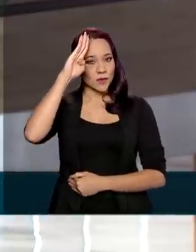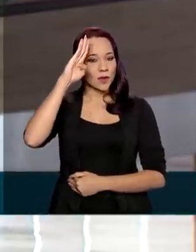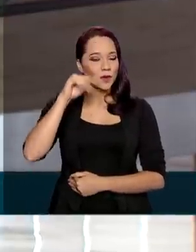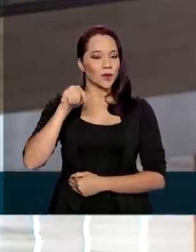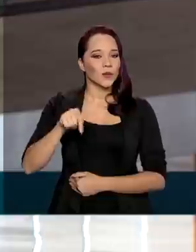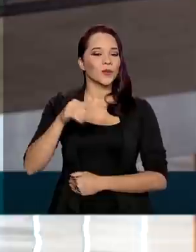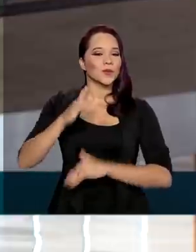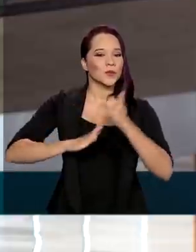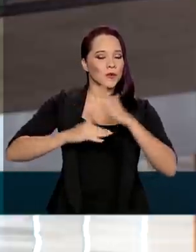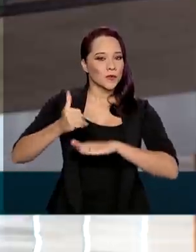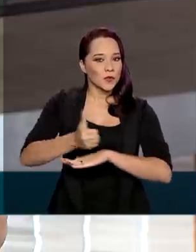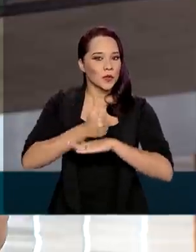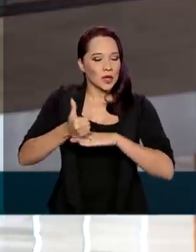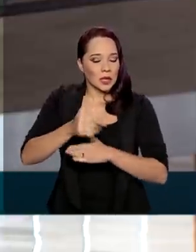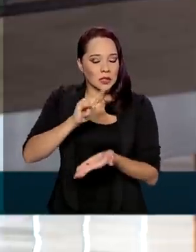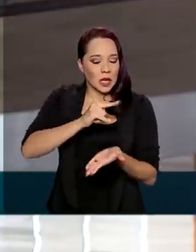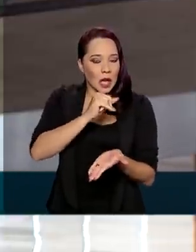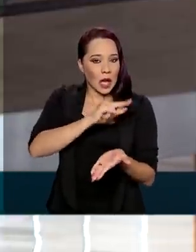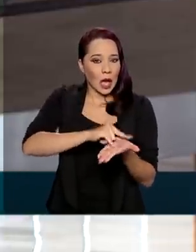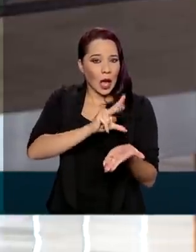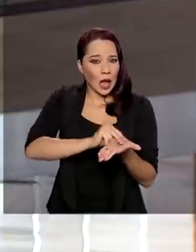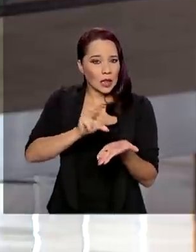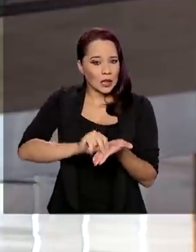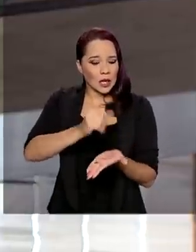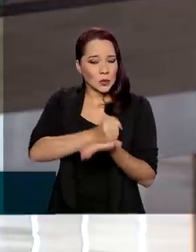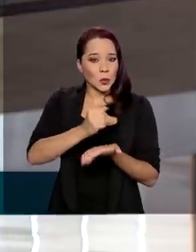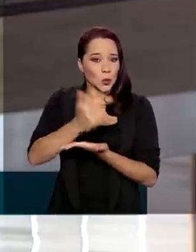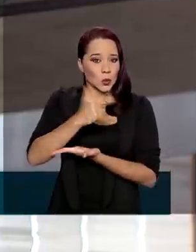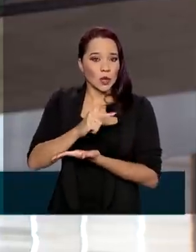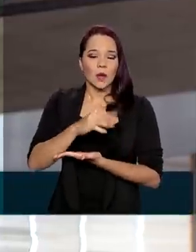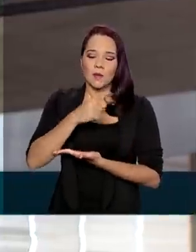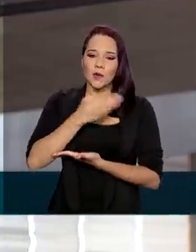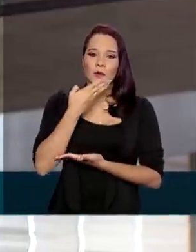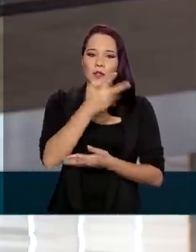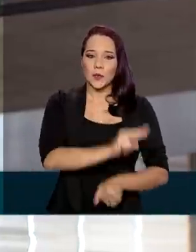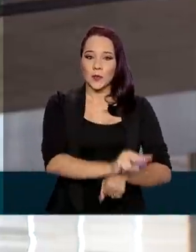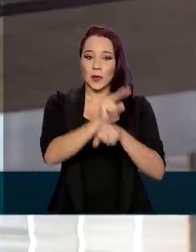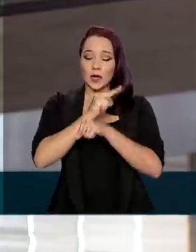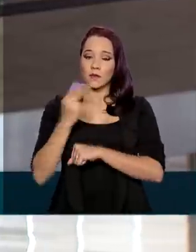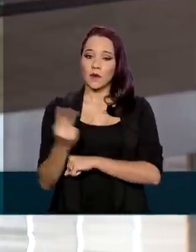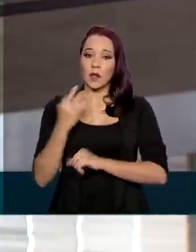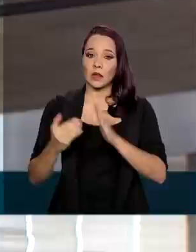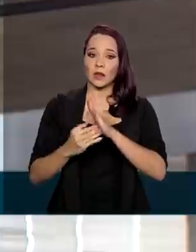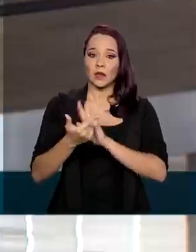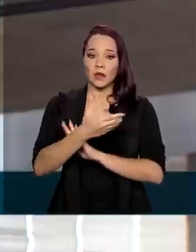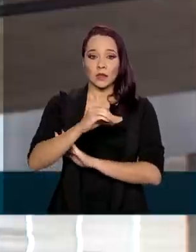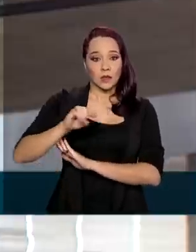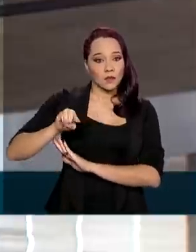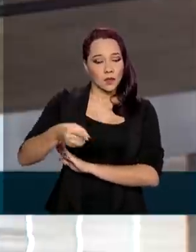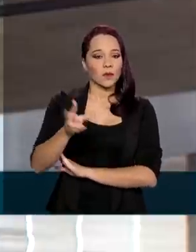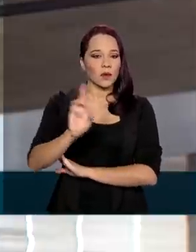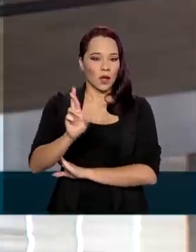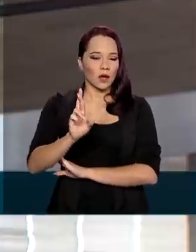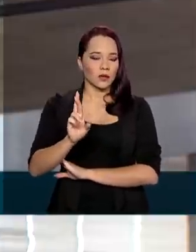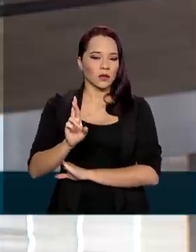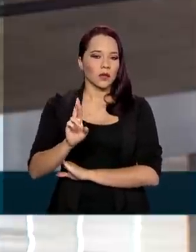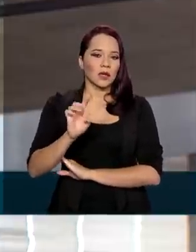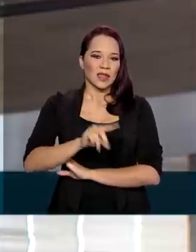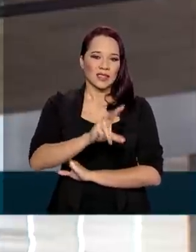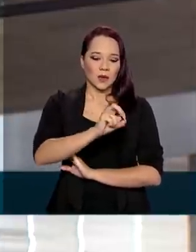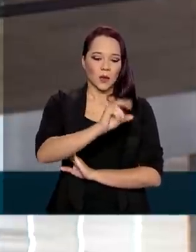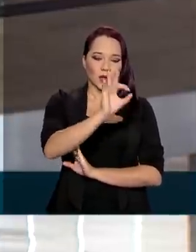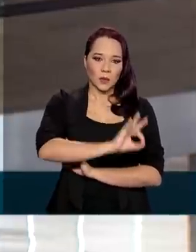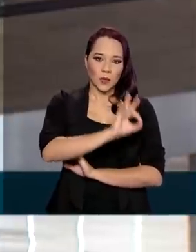os profissionais liberais vão poder pedir empréstimos em instituições bancárias no valor máximo de R 100 mil, limitado a 50